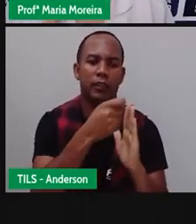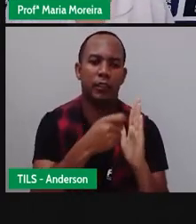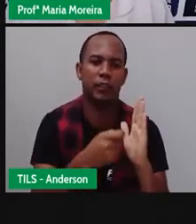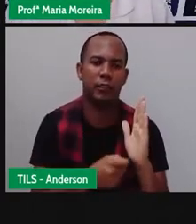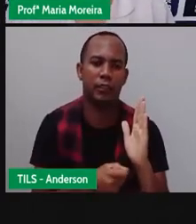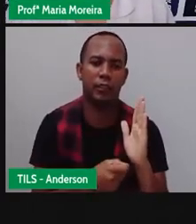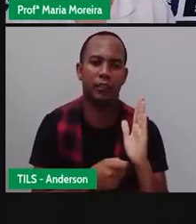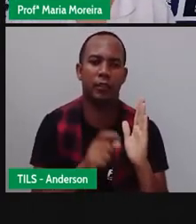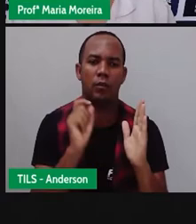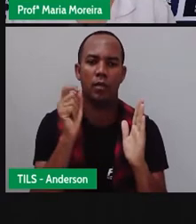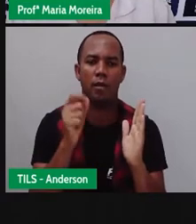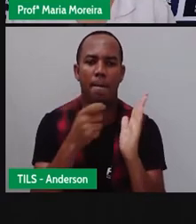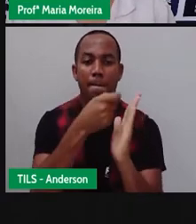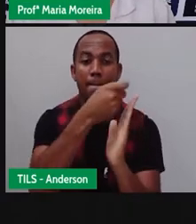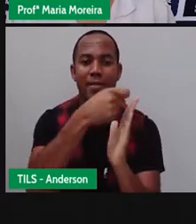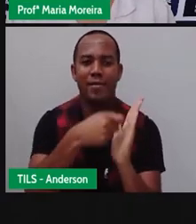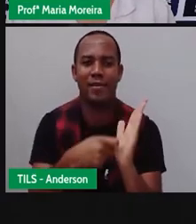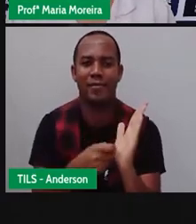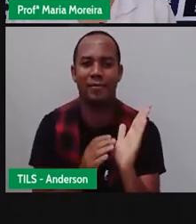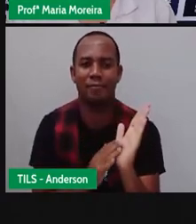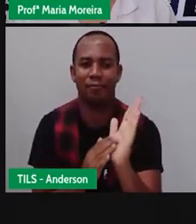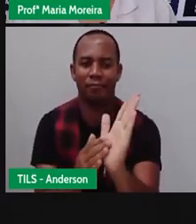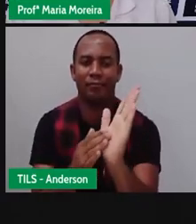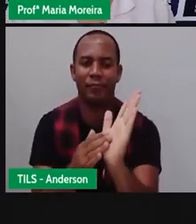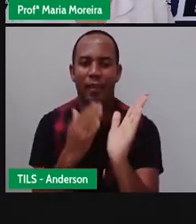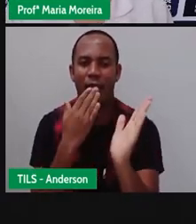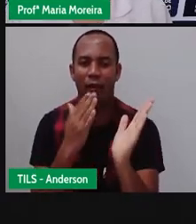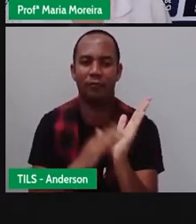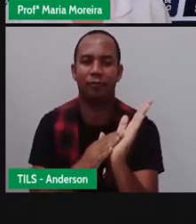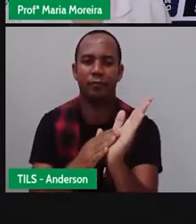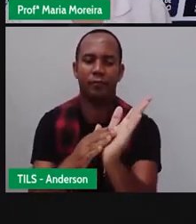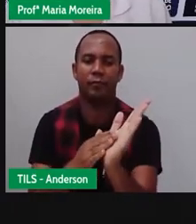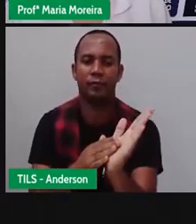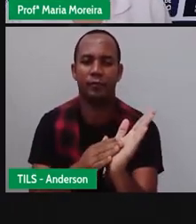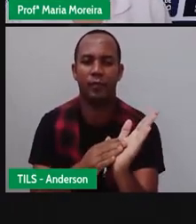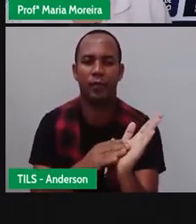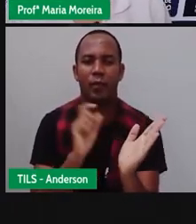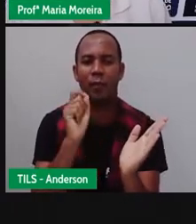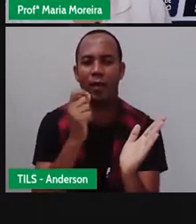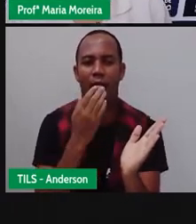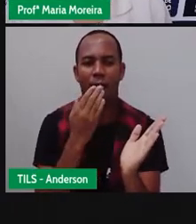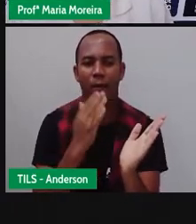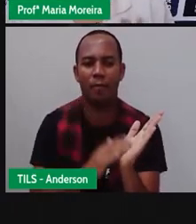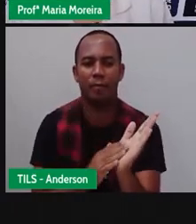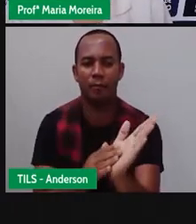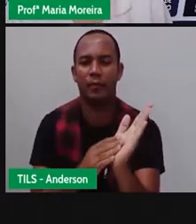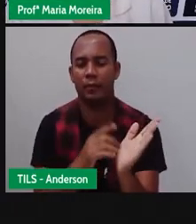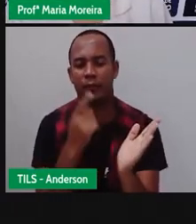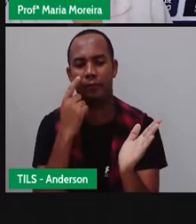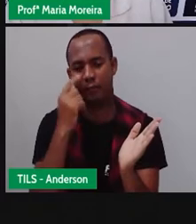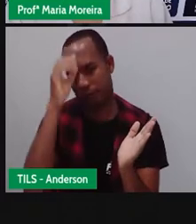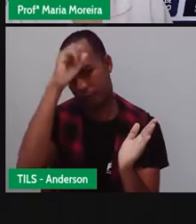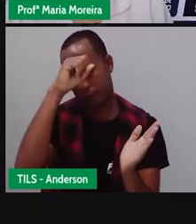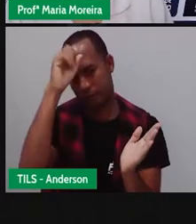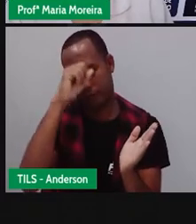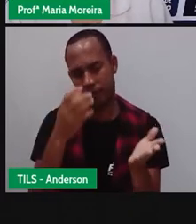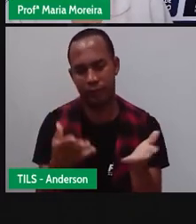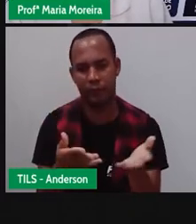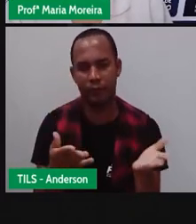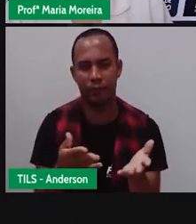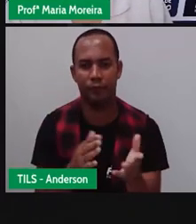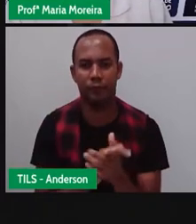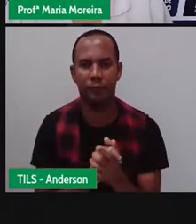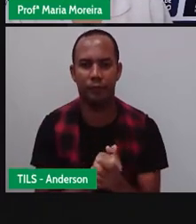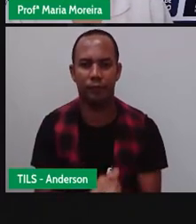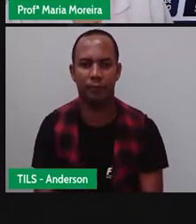bilhete. E o que de fato é um bilhete? Vamos aprender aqui, tá?